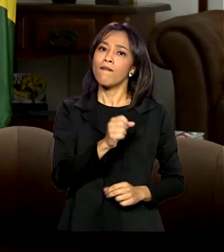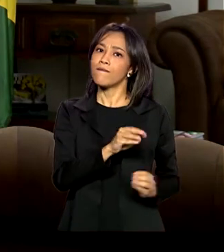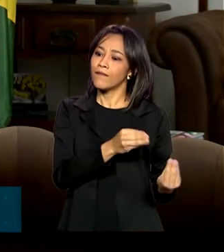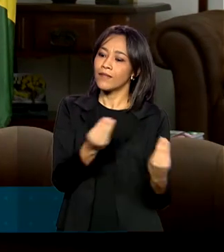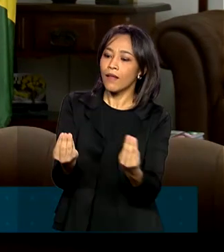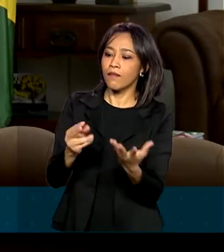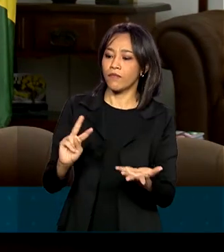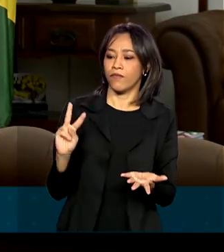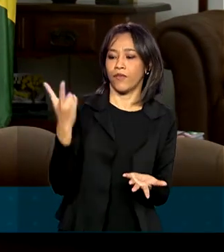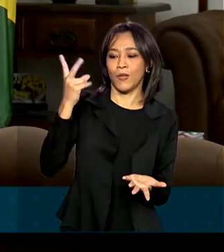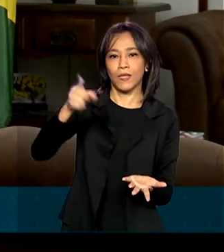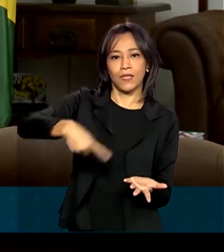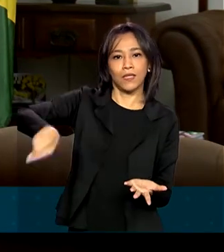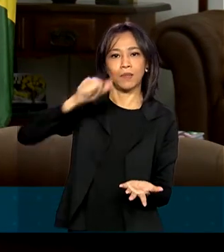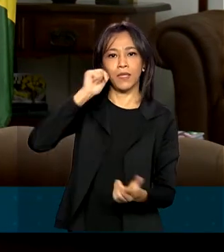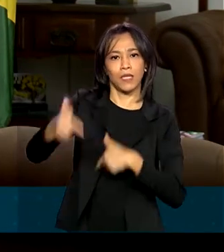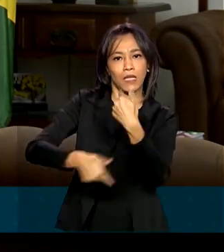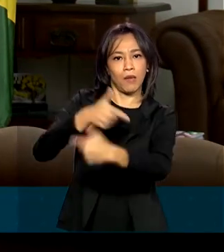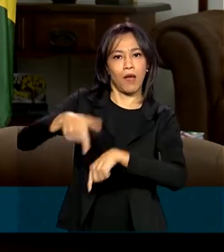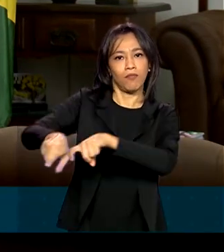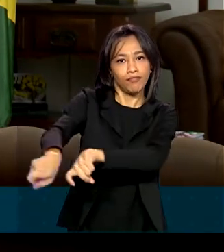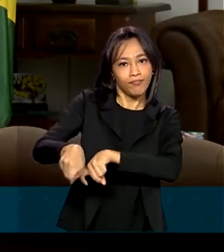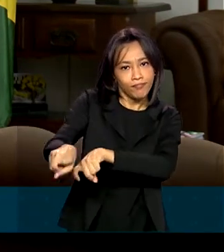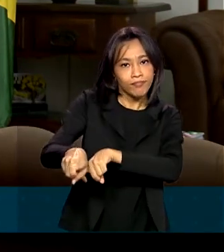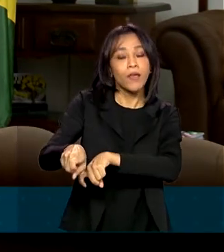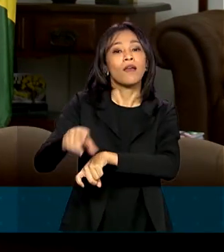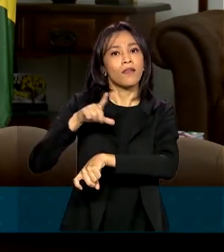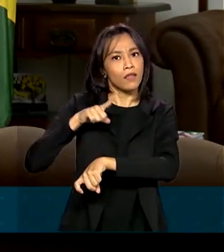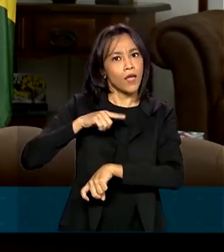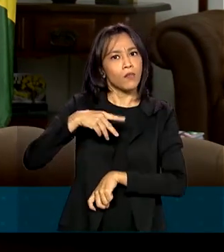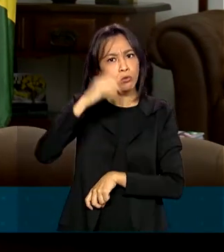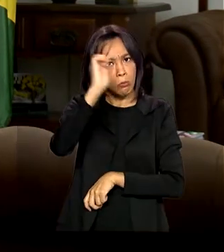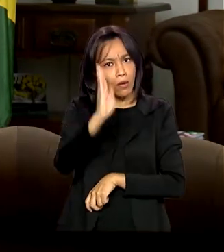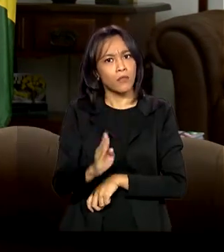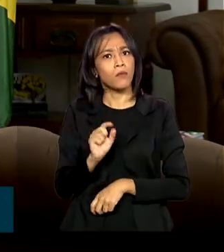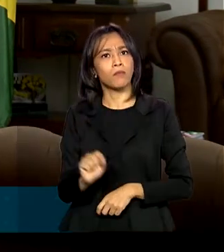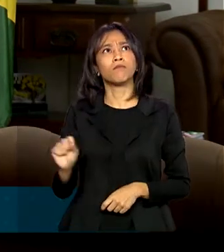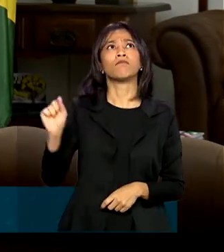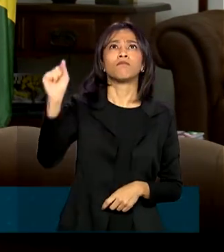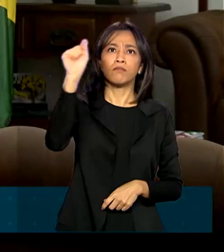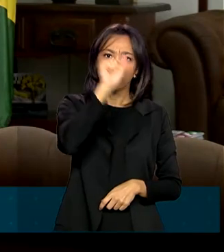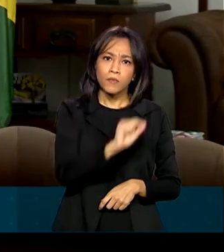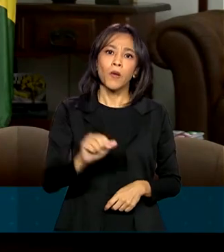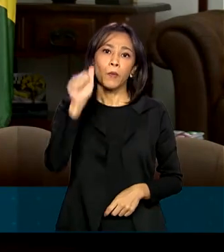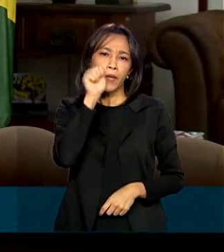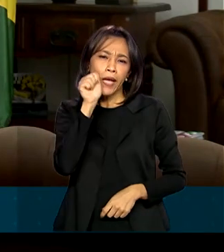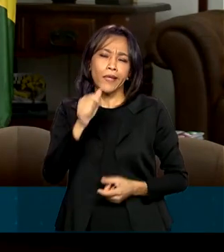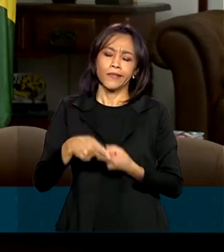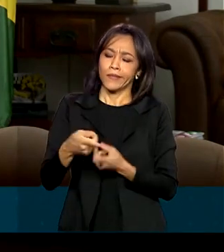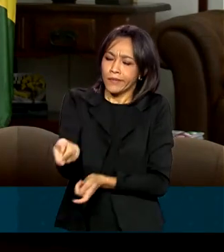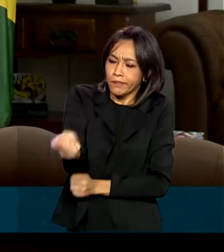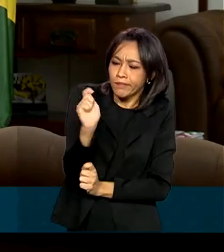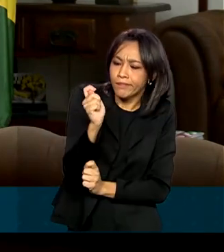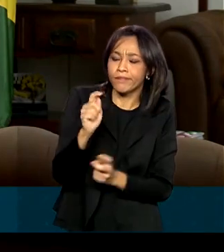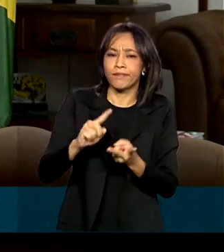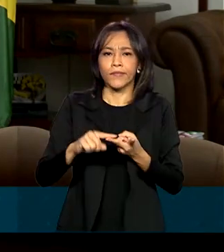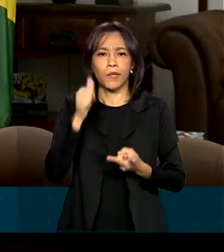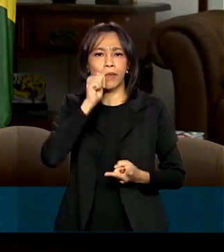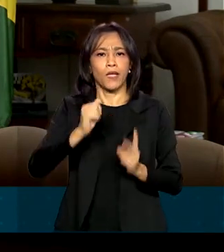mulheres produtoras rurais, que nós temos aí no Brasil todo, mulheres pescadoras, mulheres